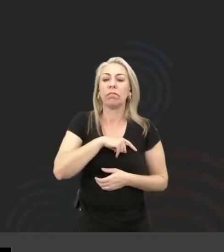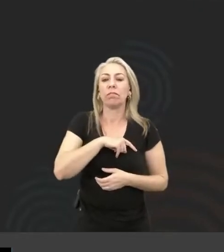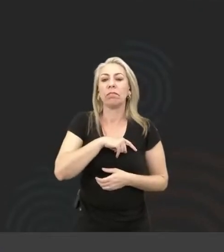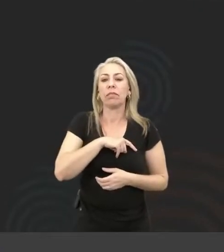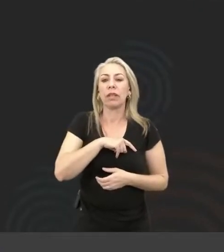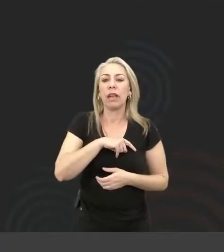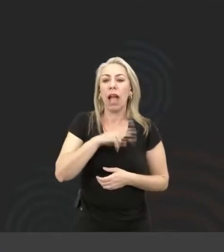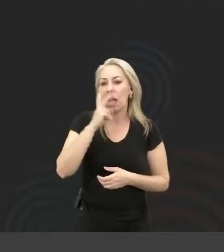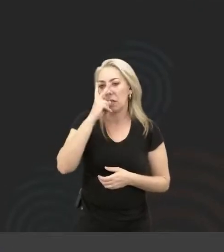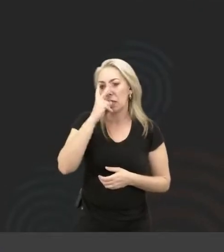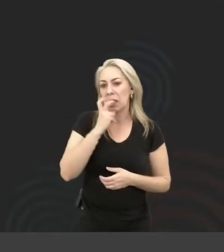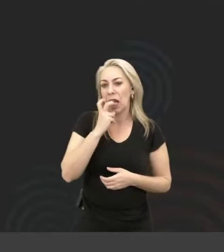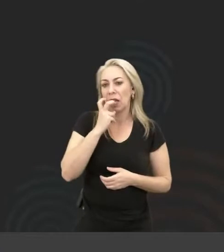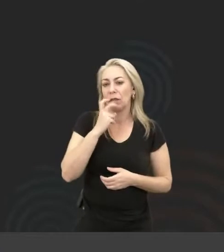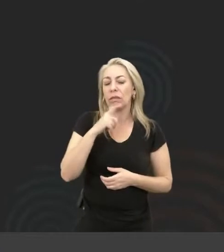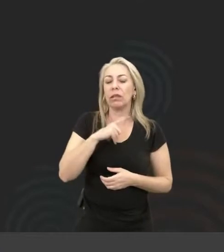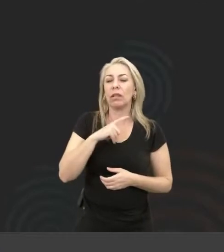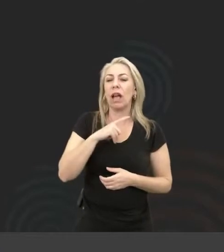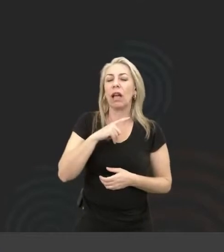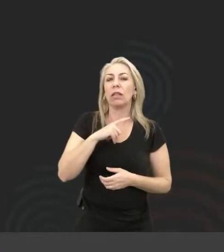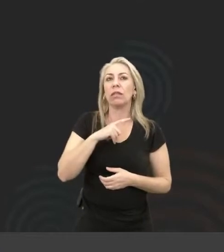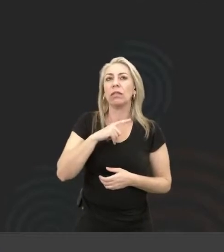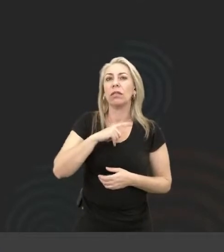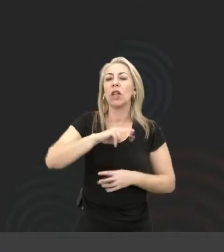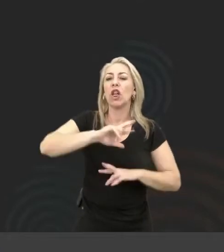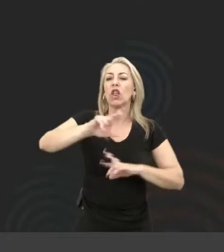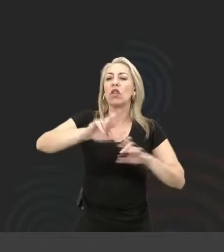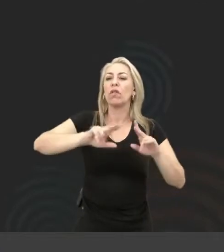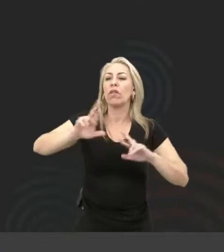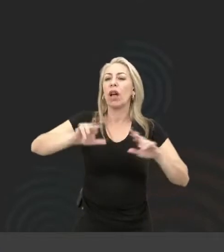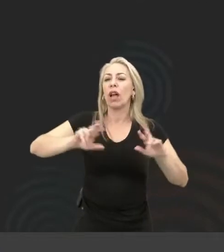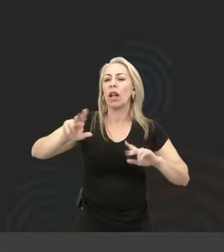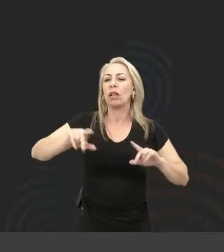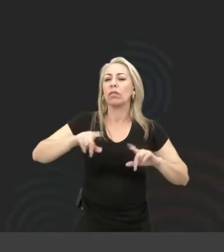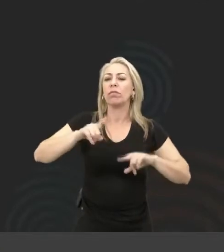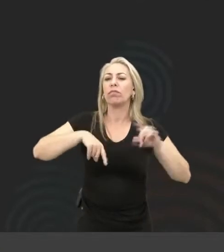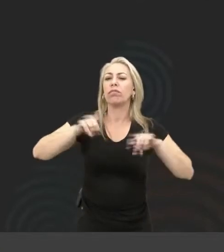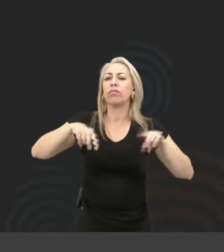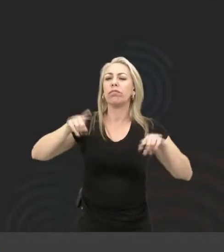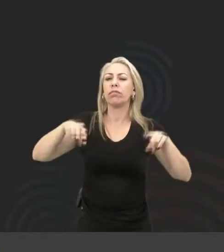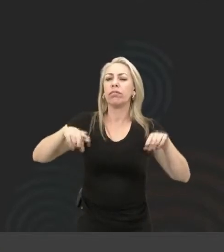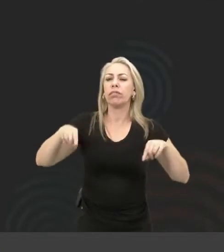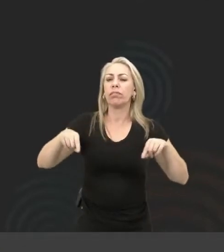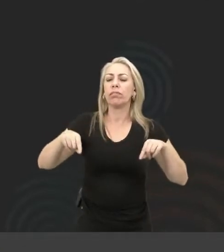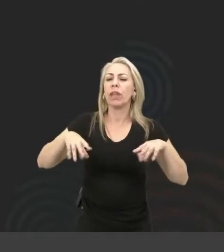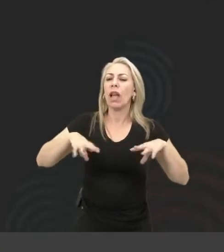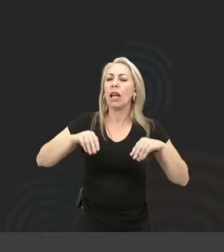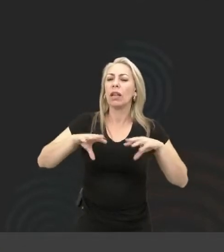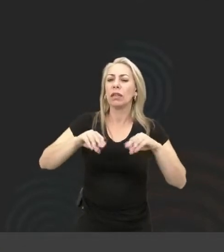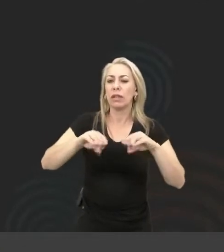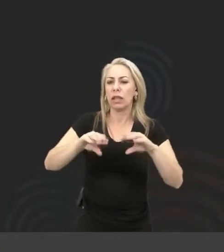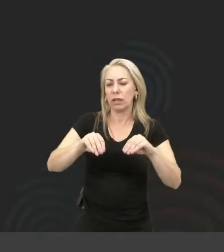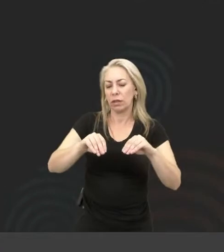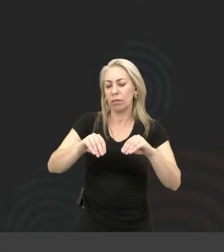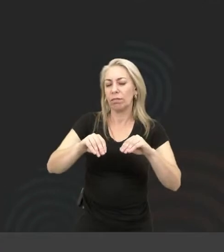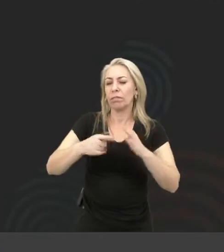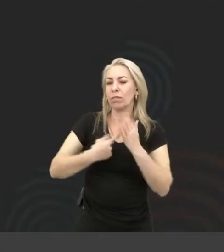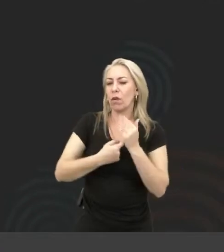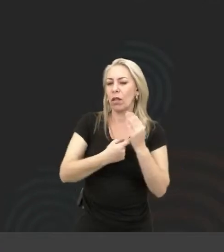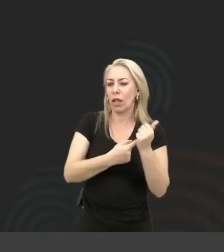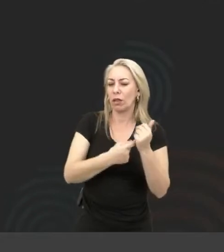nós temos alguns diferentes nivelamentos de interação com a tecnologia assistiva.